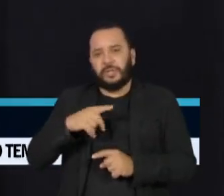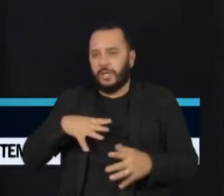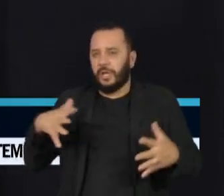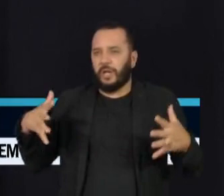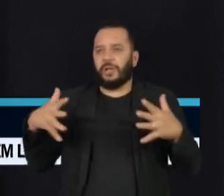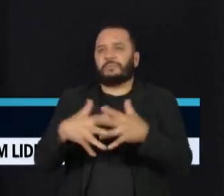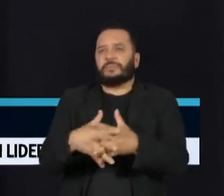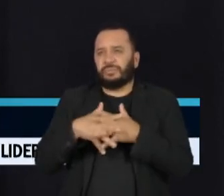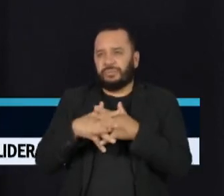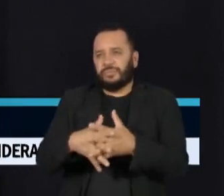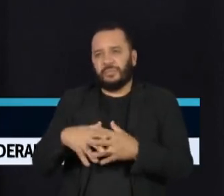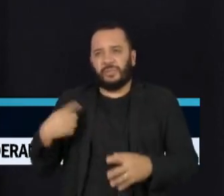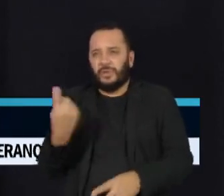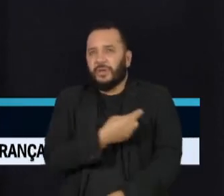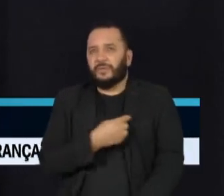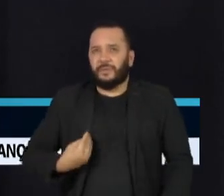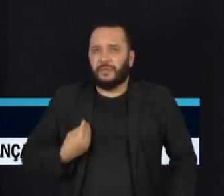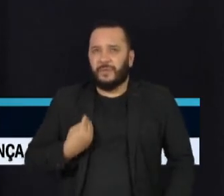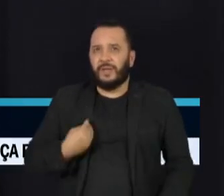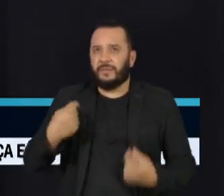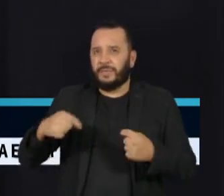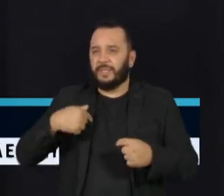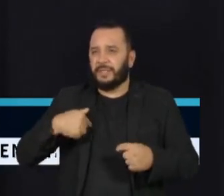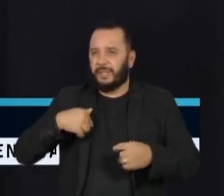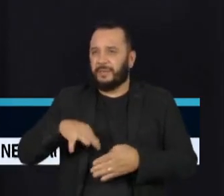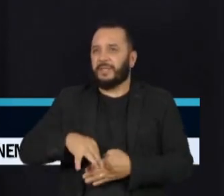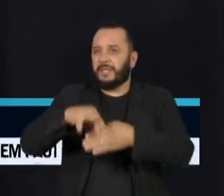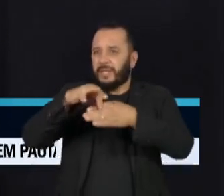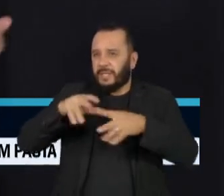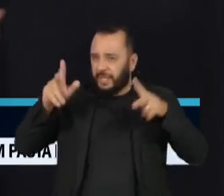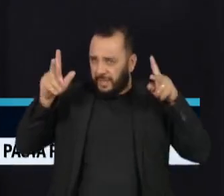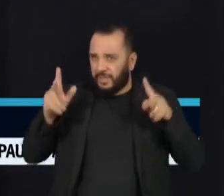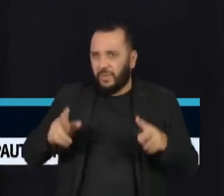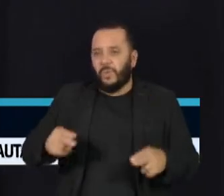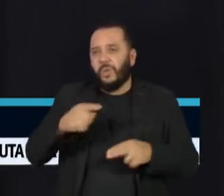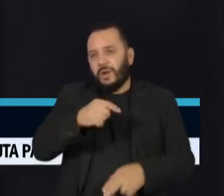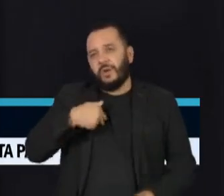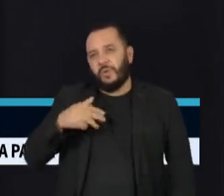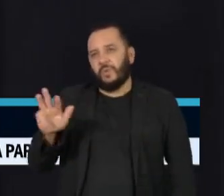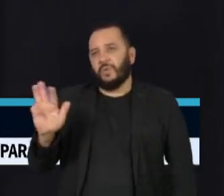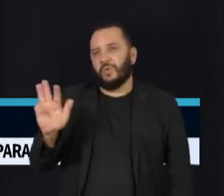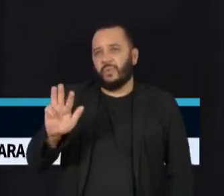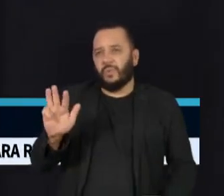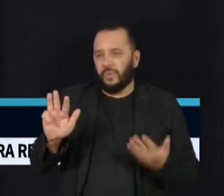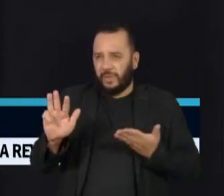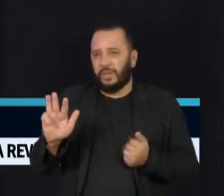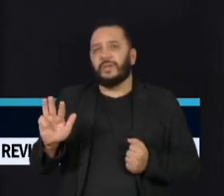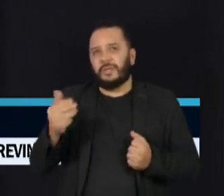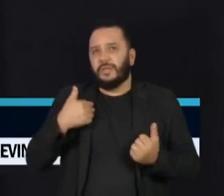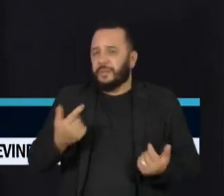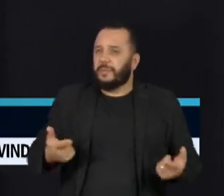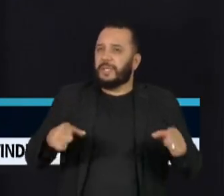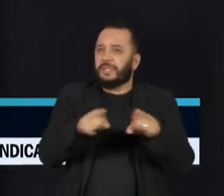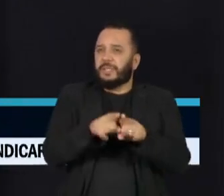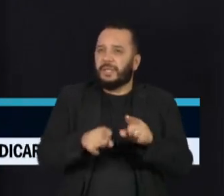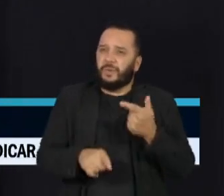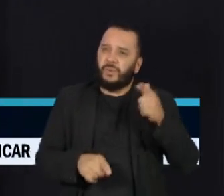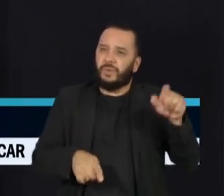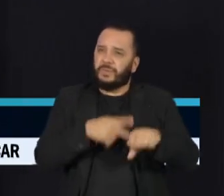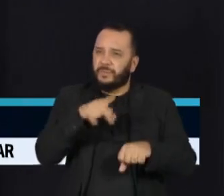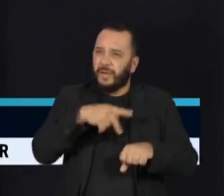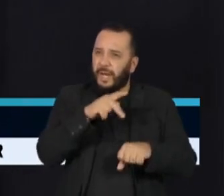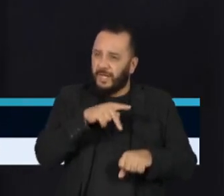como Lula, que pode talvez, em parceria com outros países